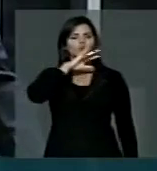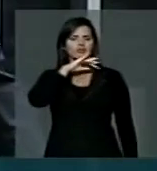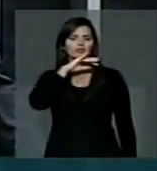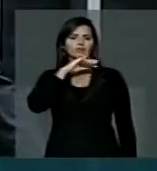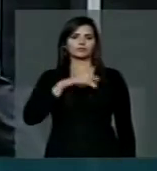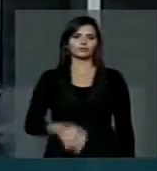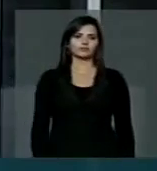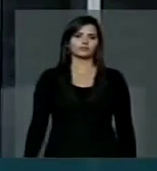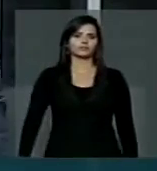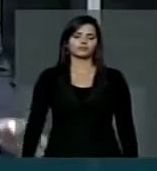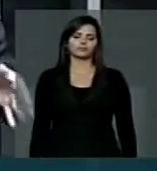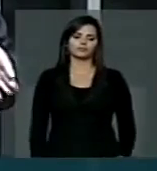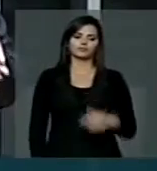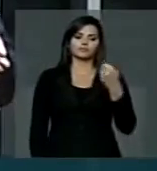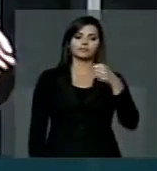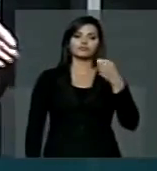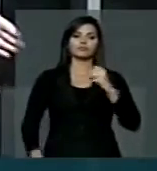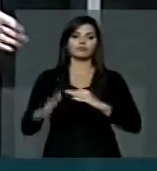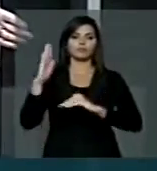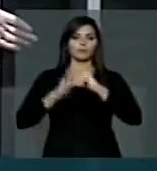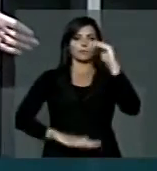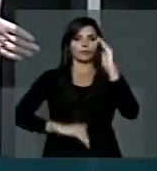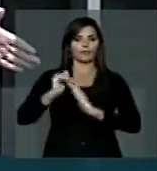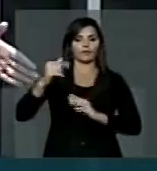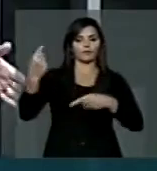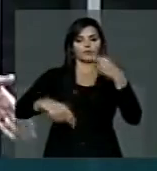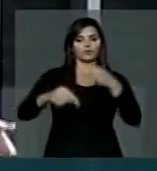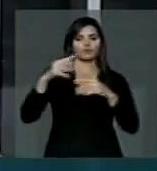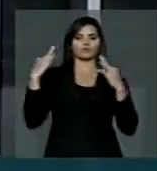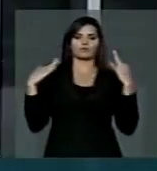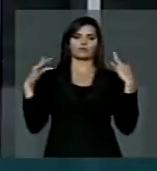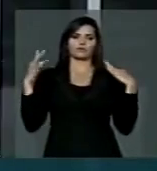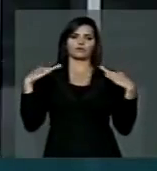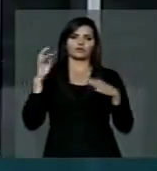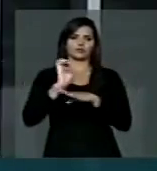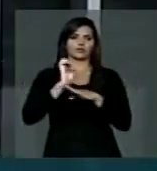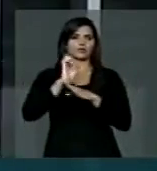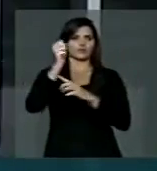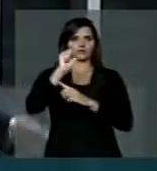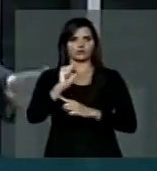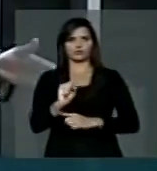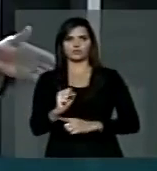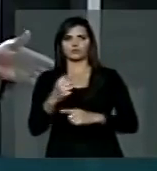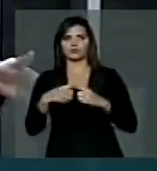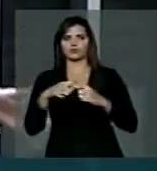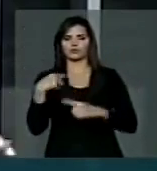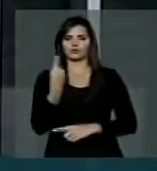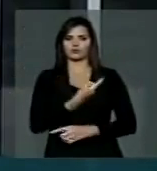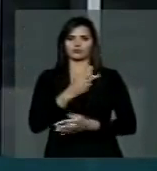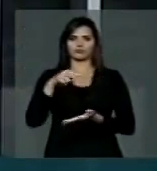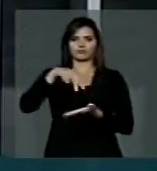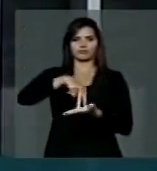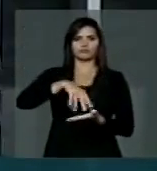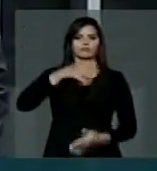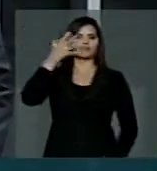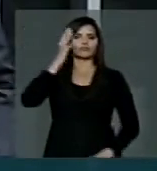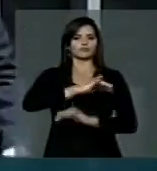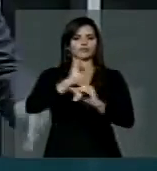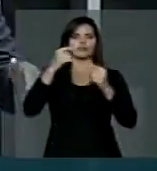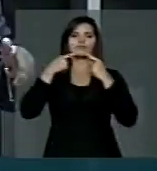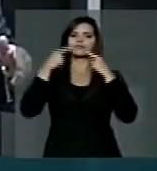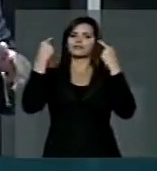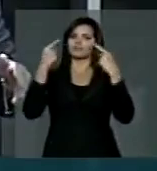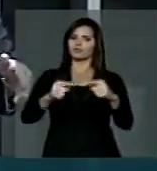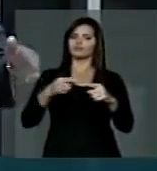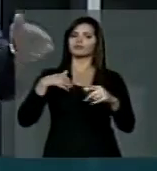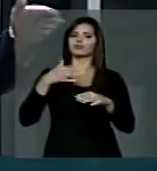É necessário profissionalizar a política de turismo no estado de Sergipe. Quando nós subimos nessa tribuna e criticamos as ações